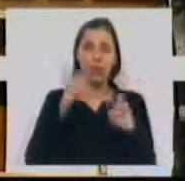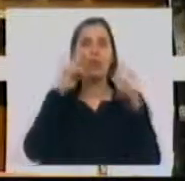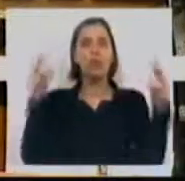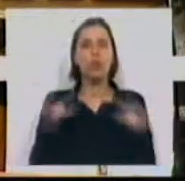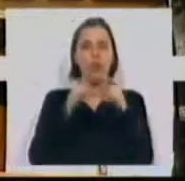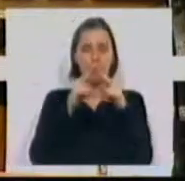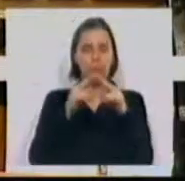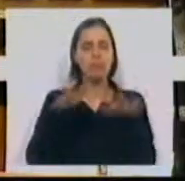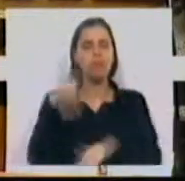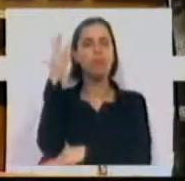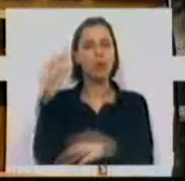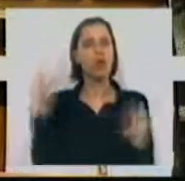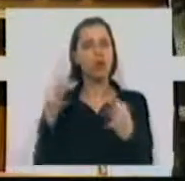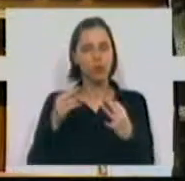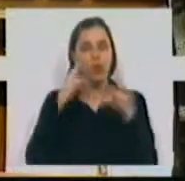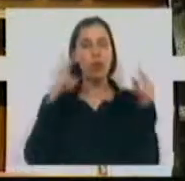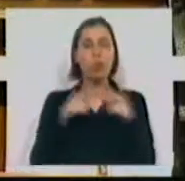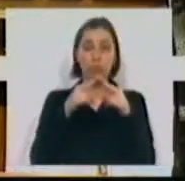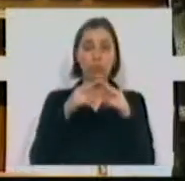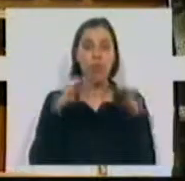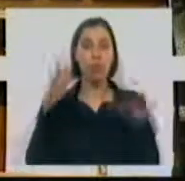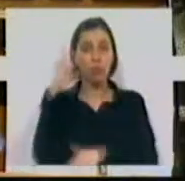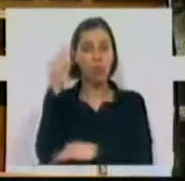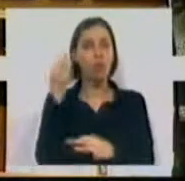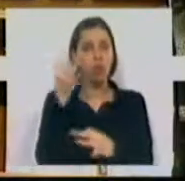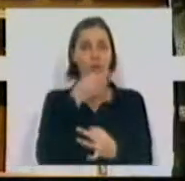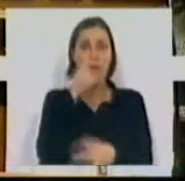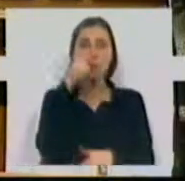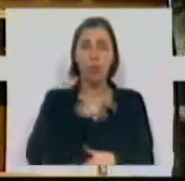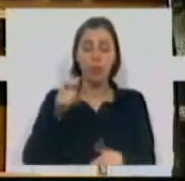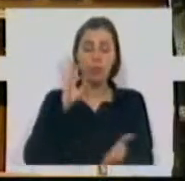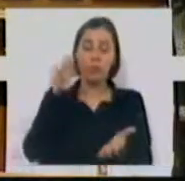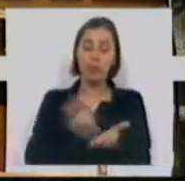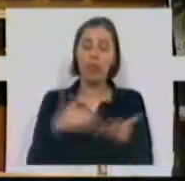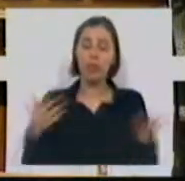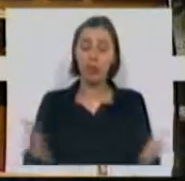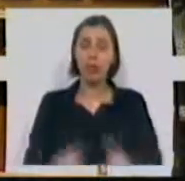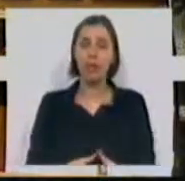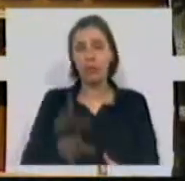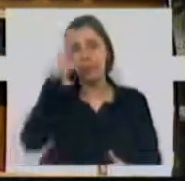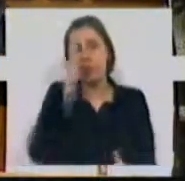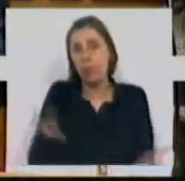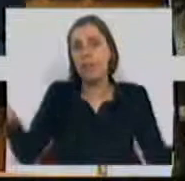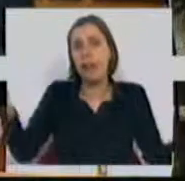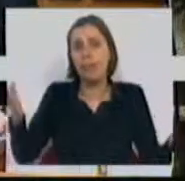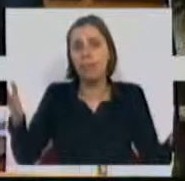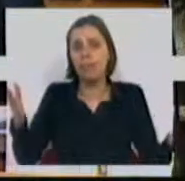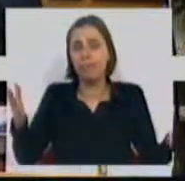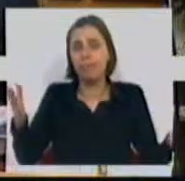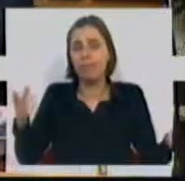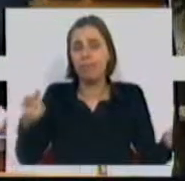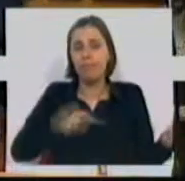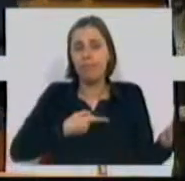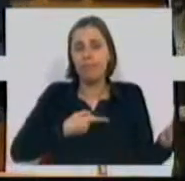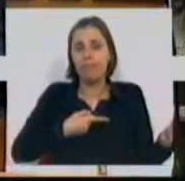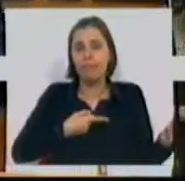parlamentares. Falamos das pessoas das jornadas parlamentares. E, relativamente aos resultados, como sabe, e também lhe tenho de